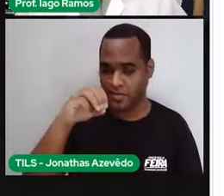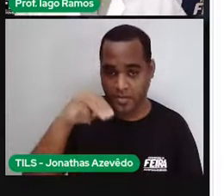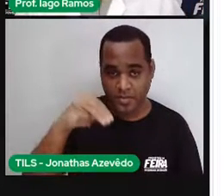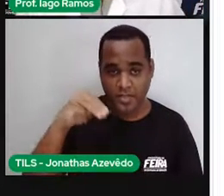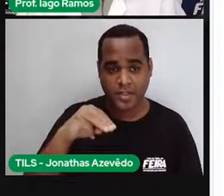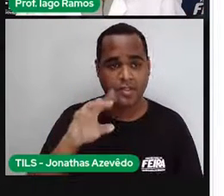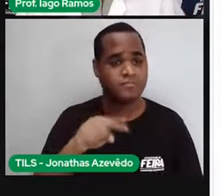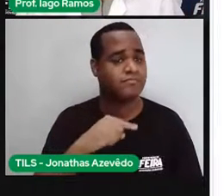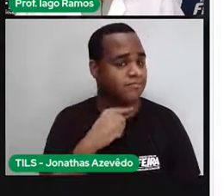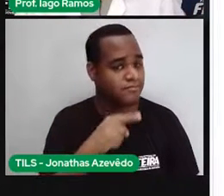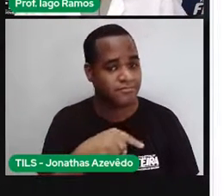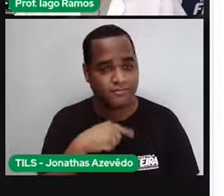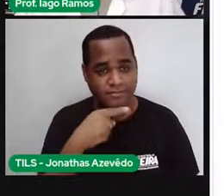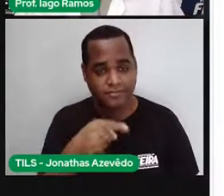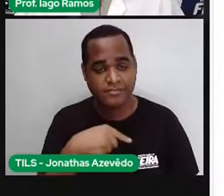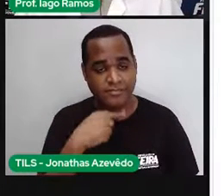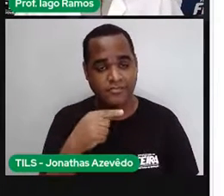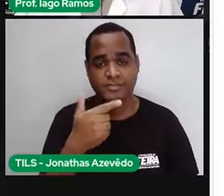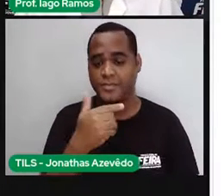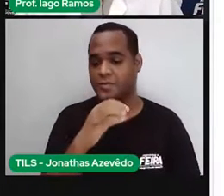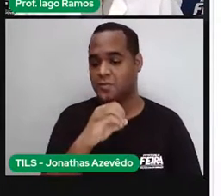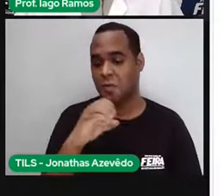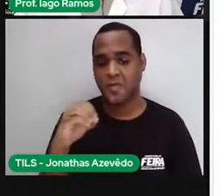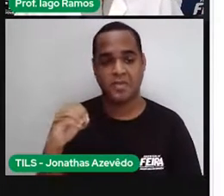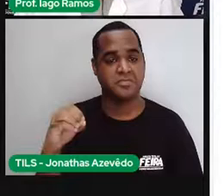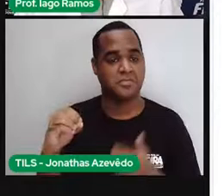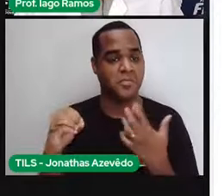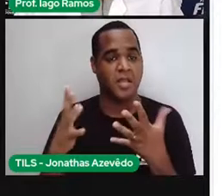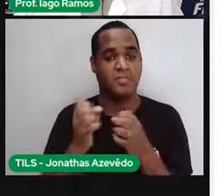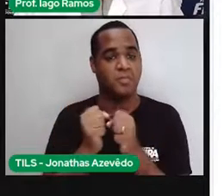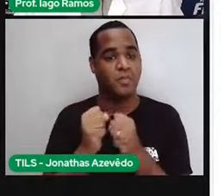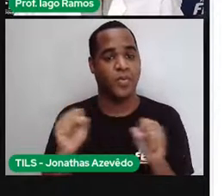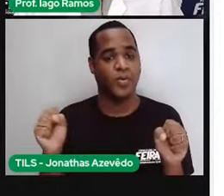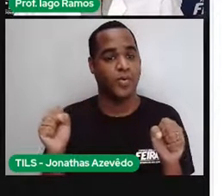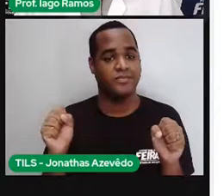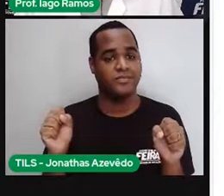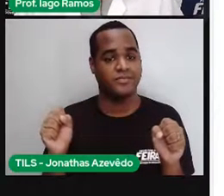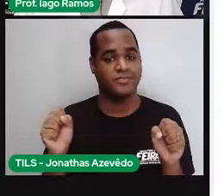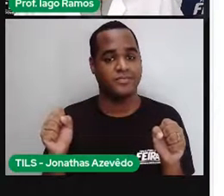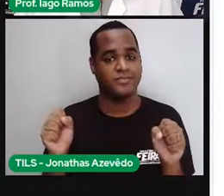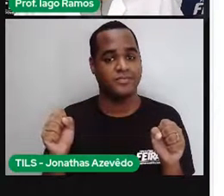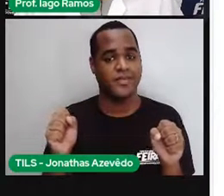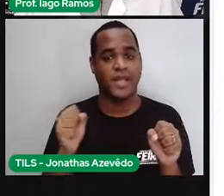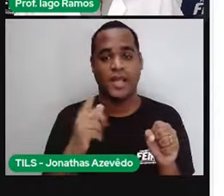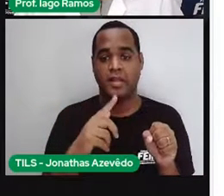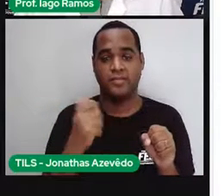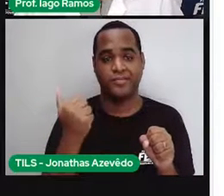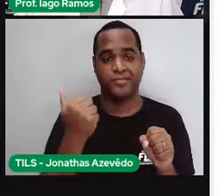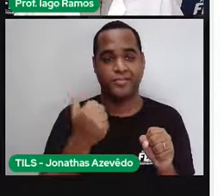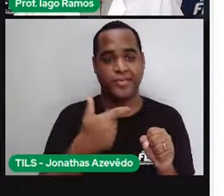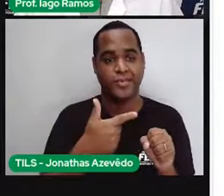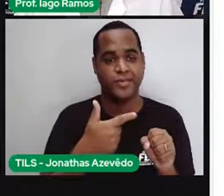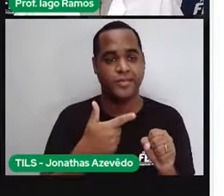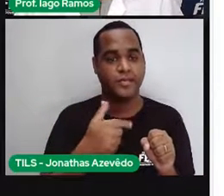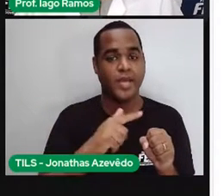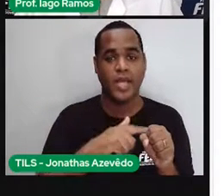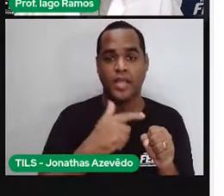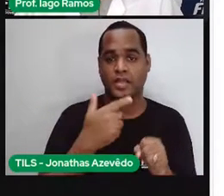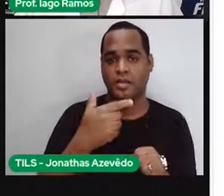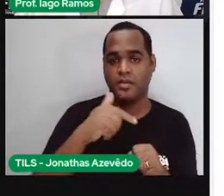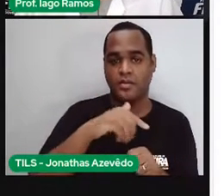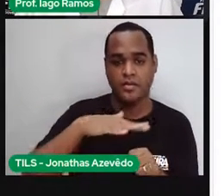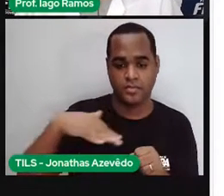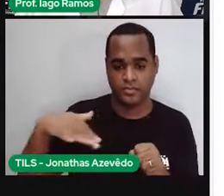não dá para cercar se o terreno for o terreno 1. Porque o terreno 1, o